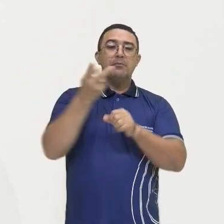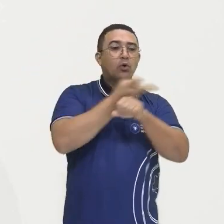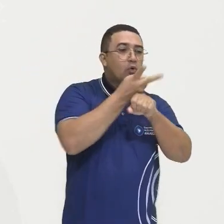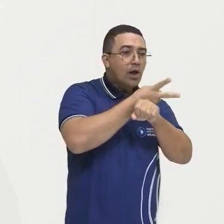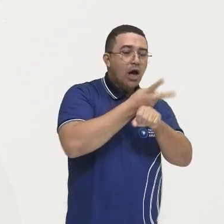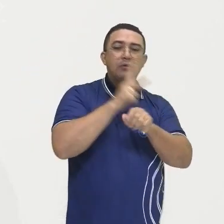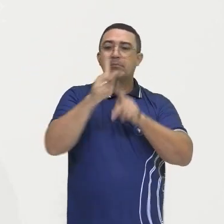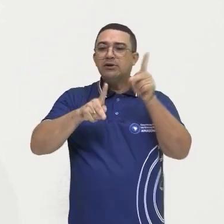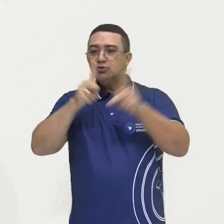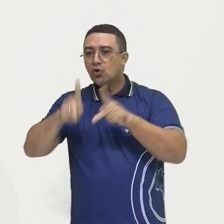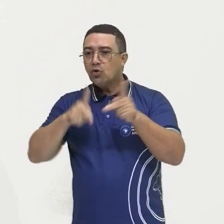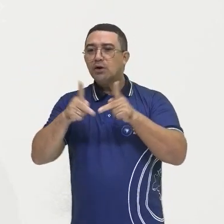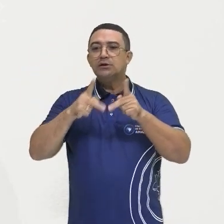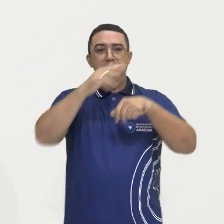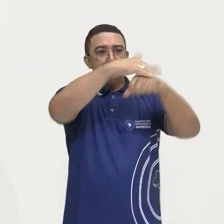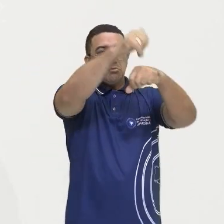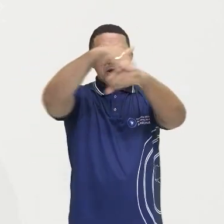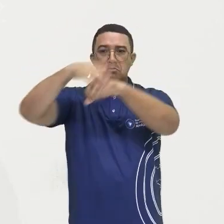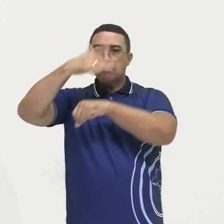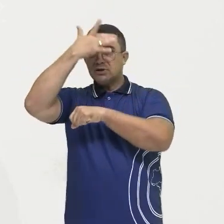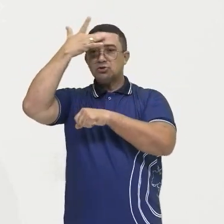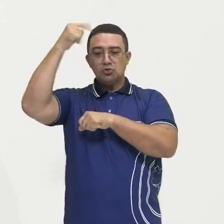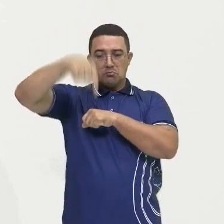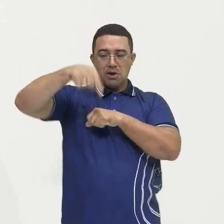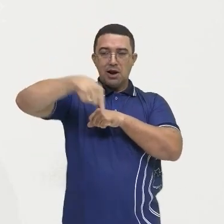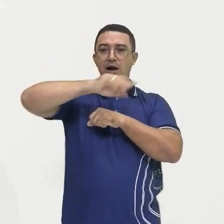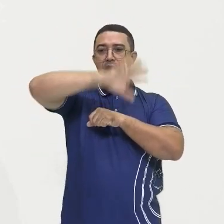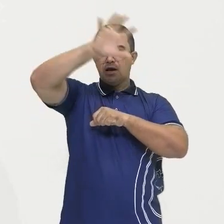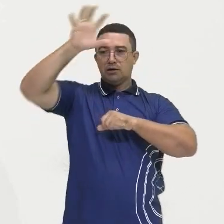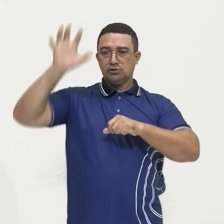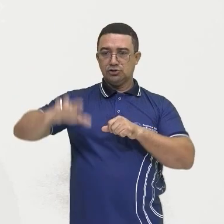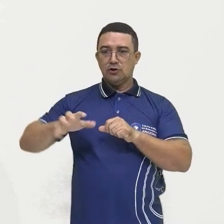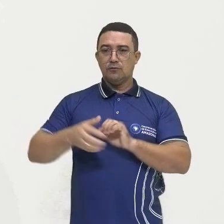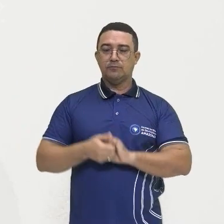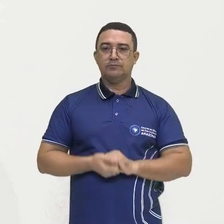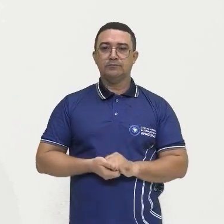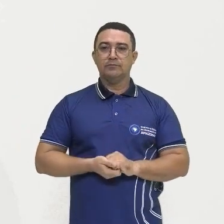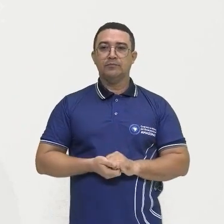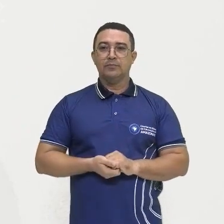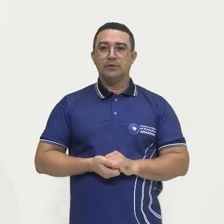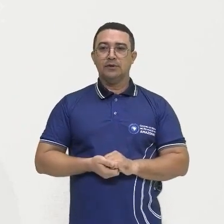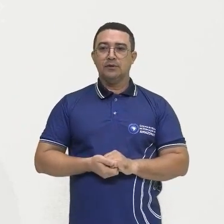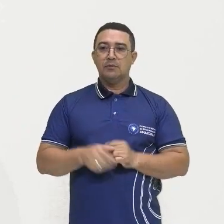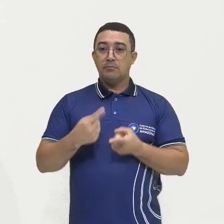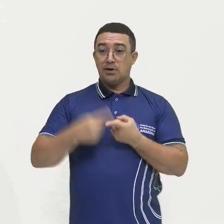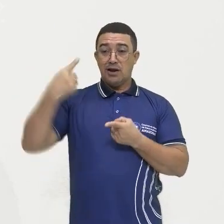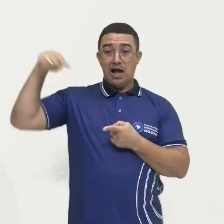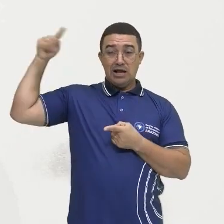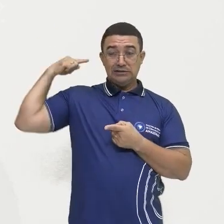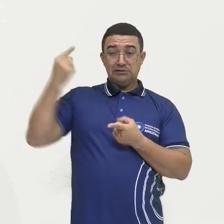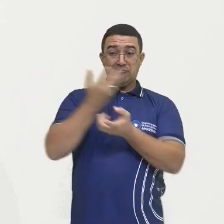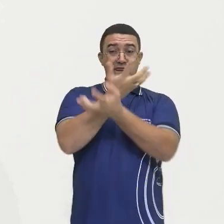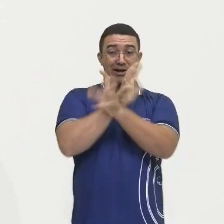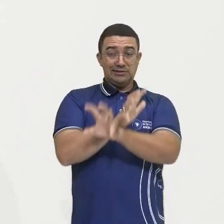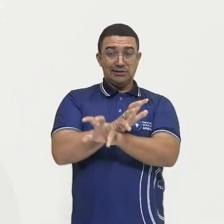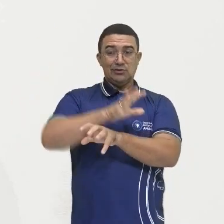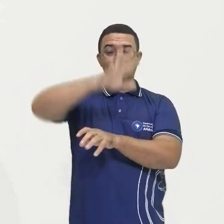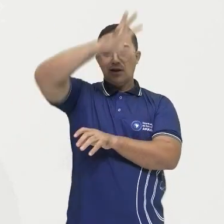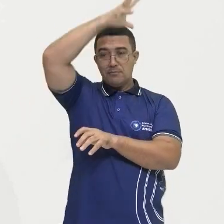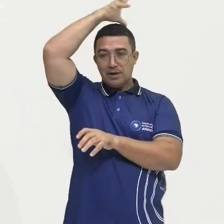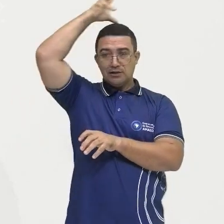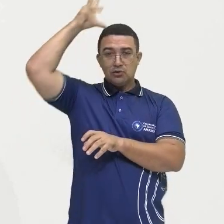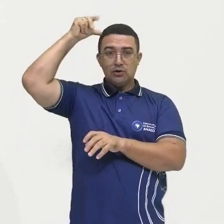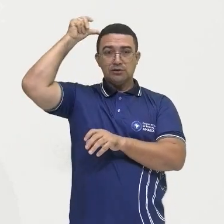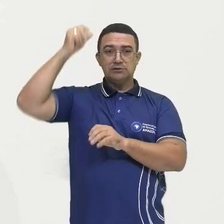as pessoas para a nossa região, onde a gente tinha aí esse considerado vazio demográfico. O estado e a